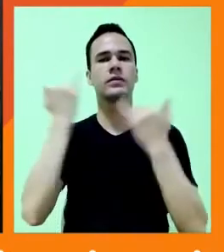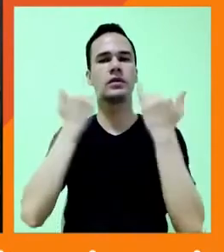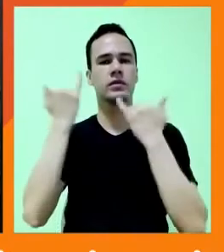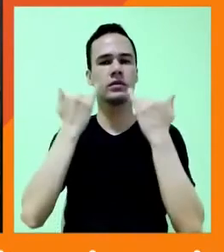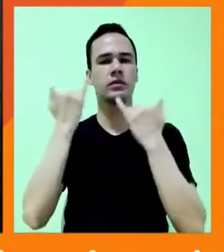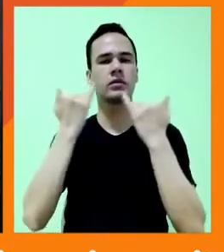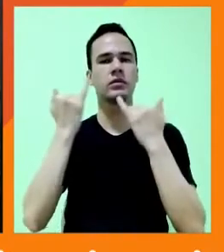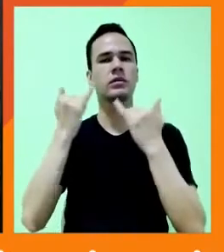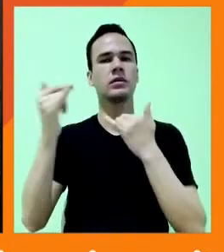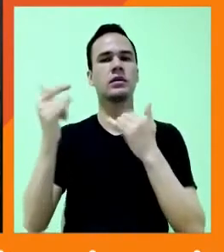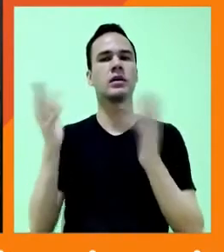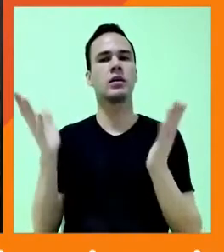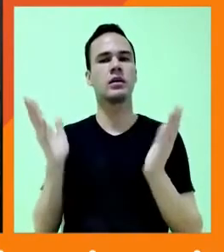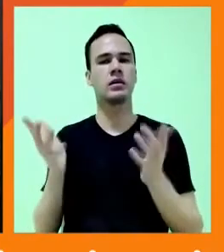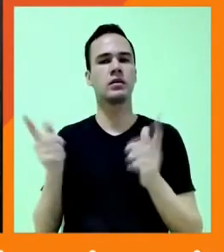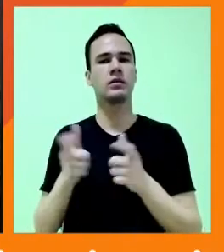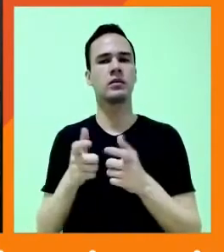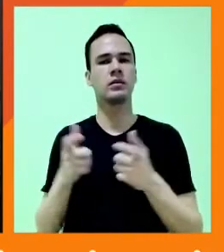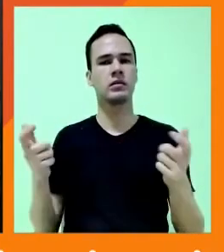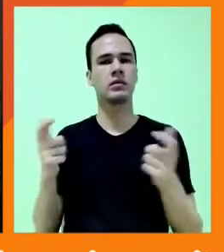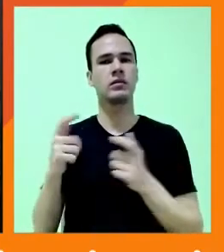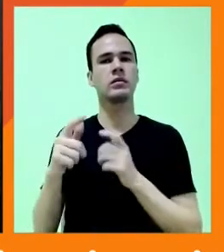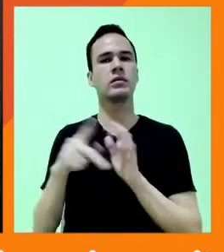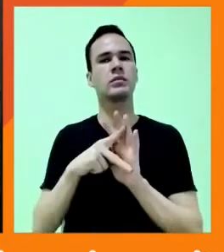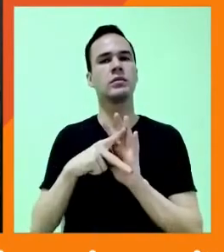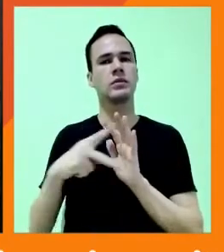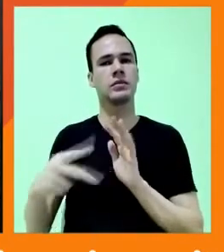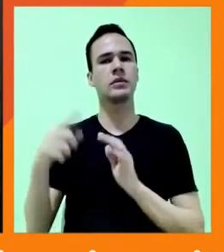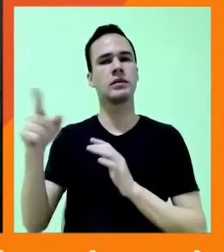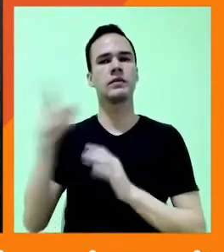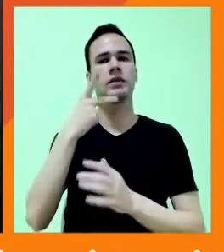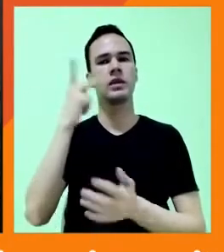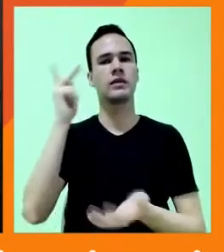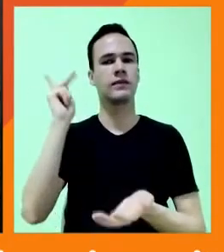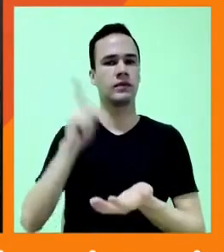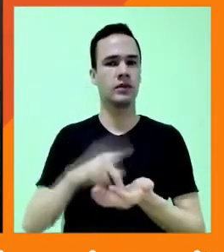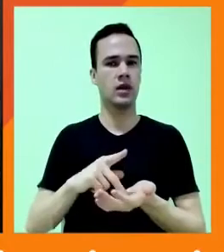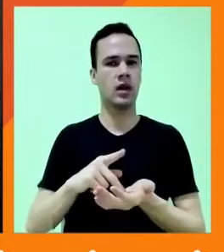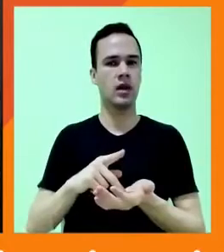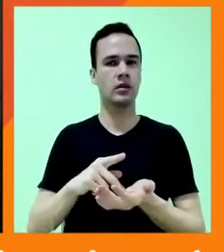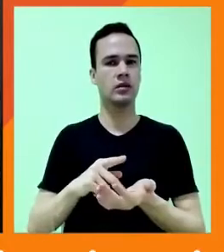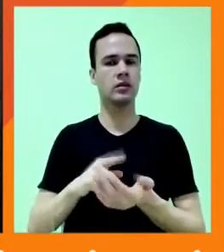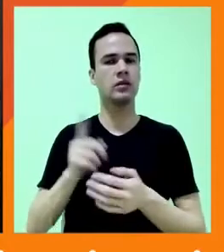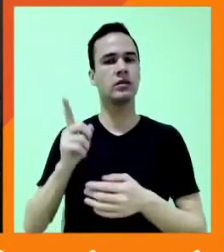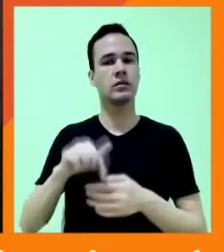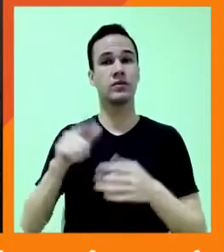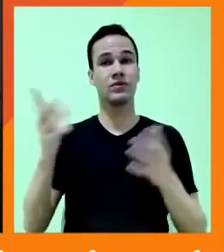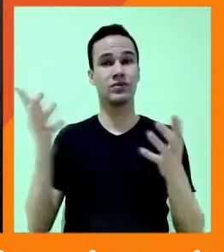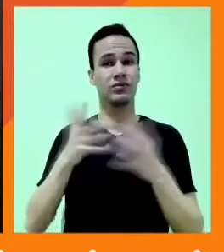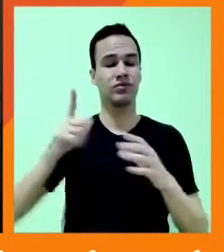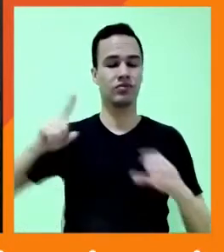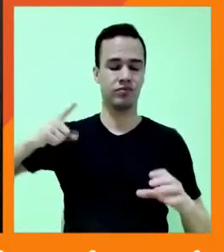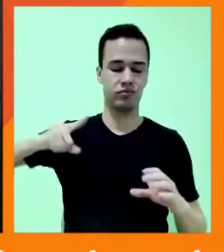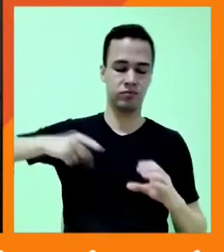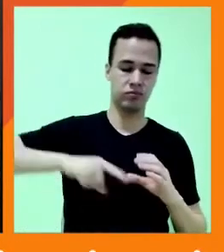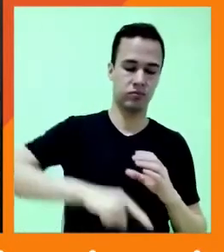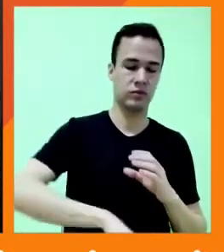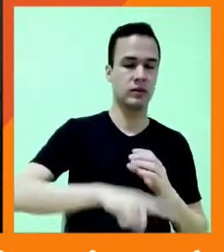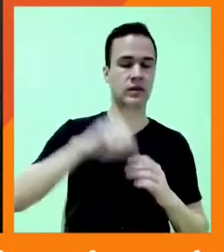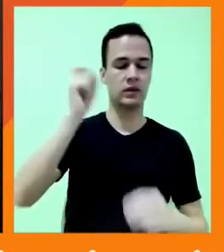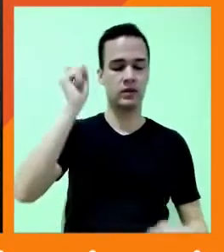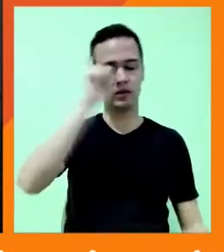espaço para a própria versão dos fatos. A gente se meteu num buraco que, às vezes, fica difícil de sair.